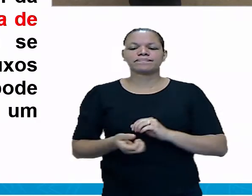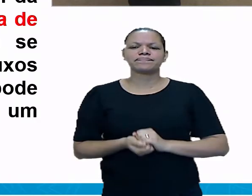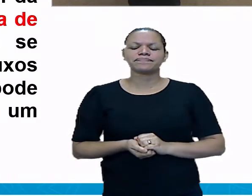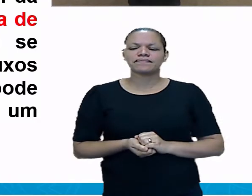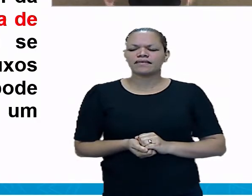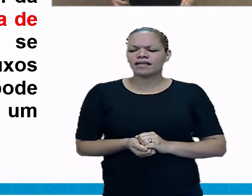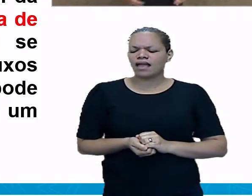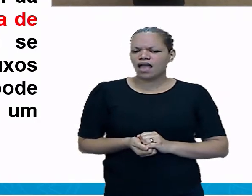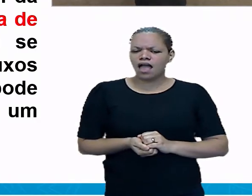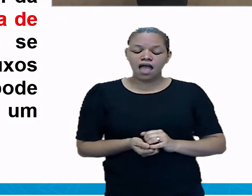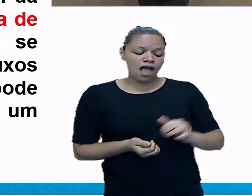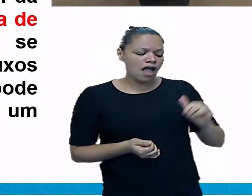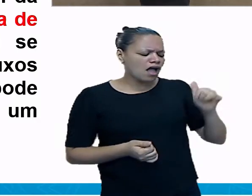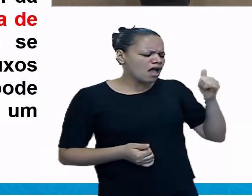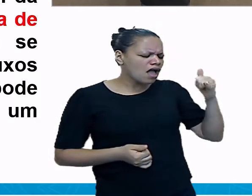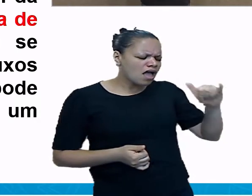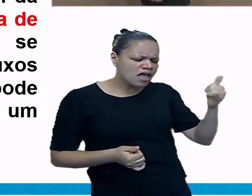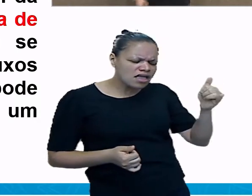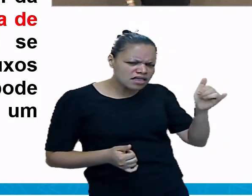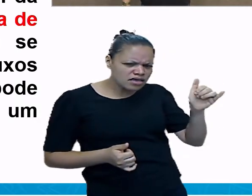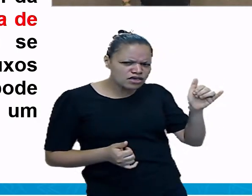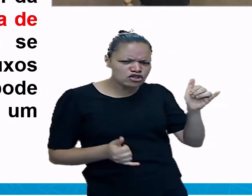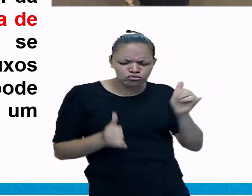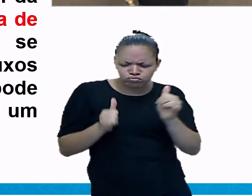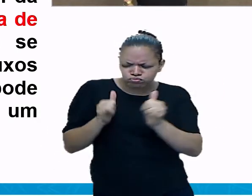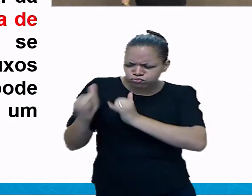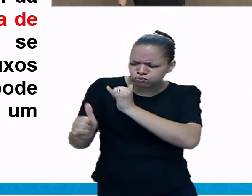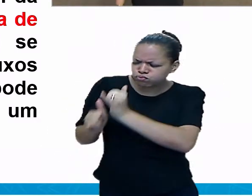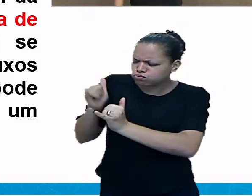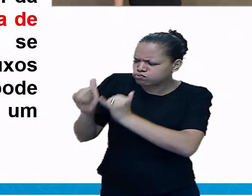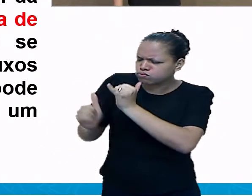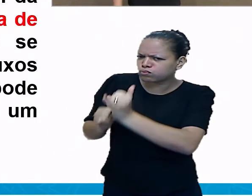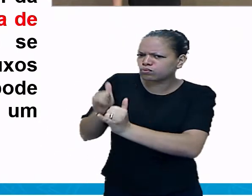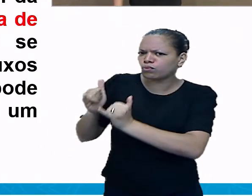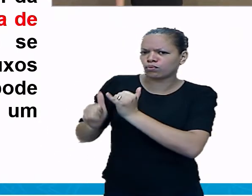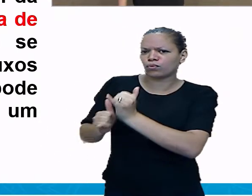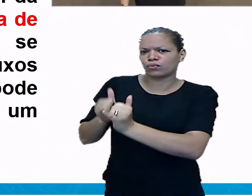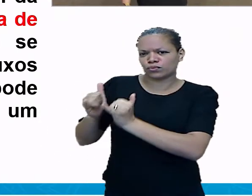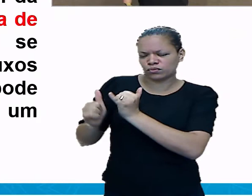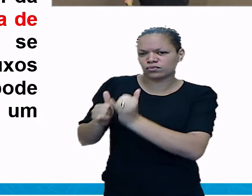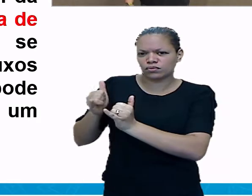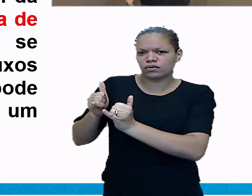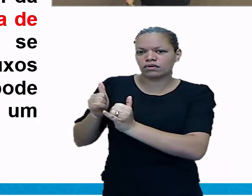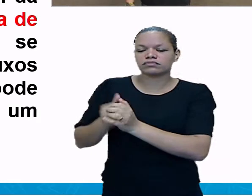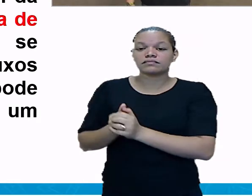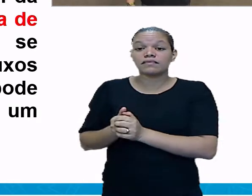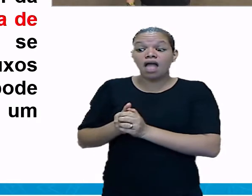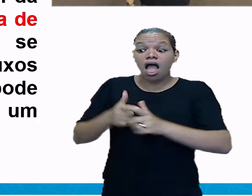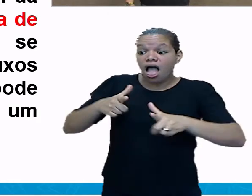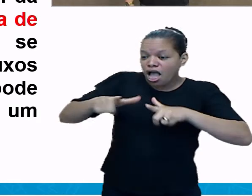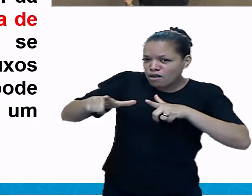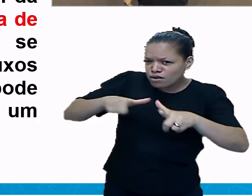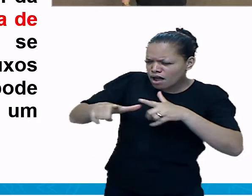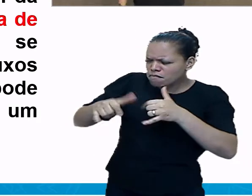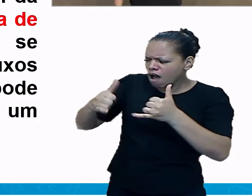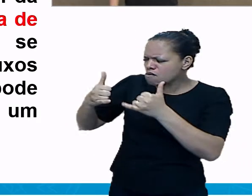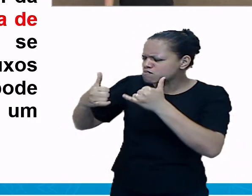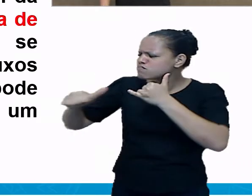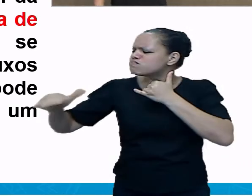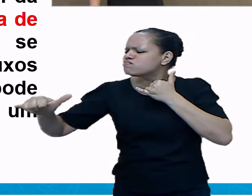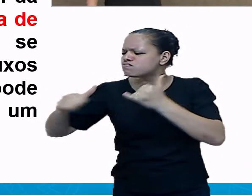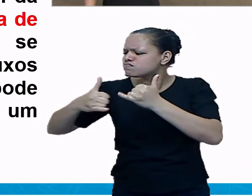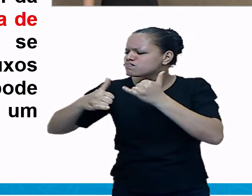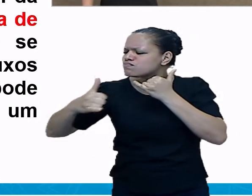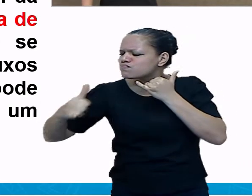a mais comum mesmo entre nós, é a capacidade de trabalho de uma corrente elétrica. Ela é